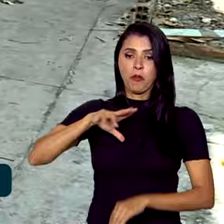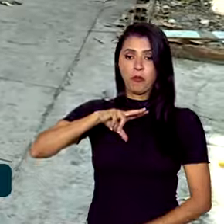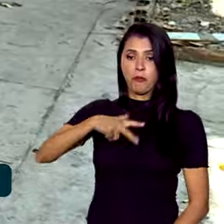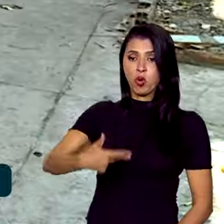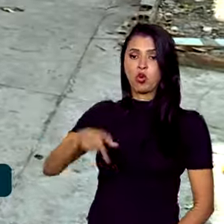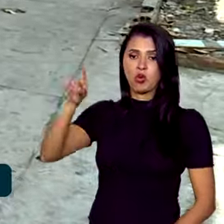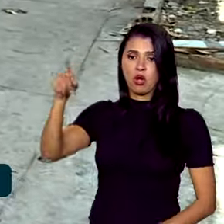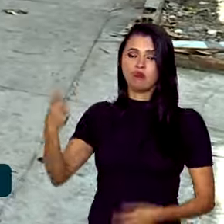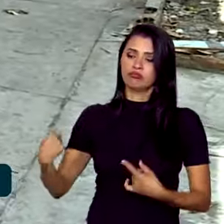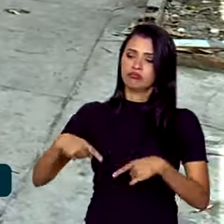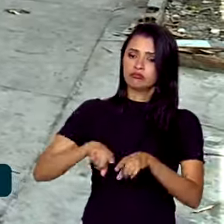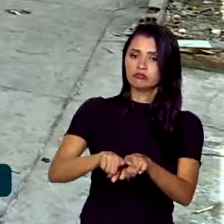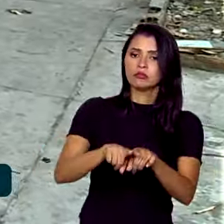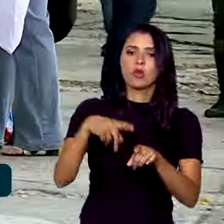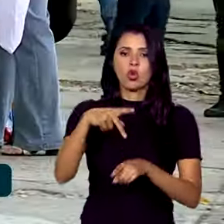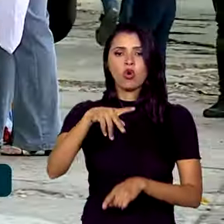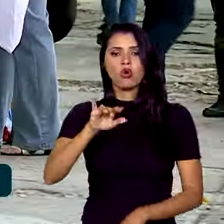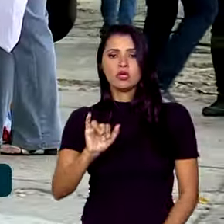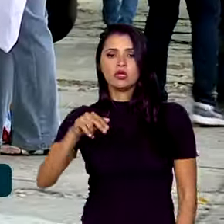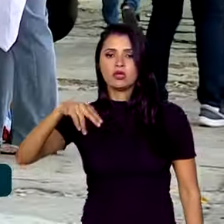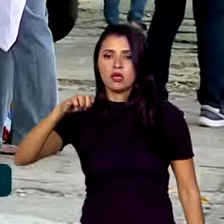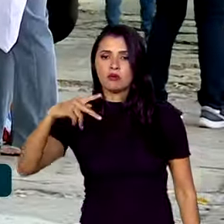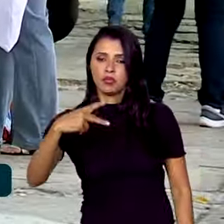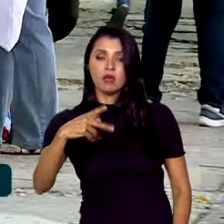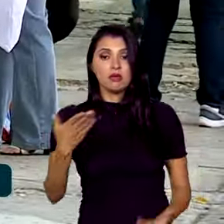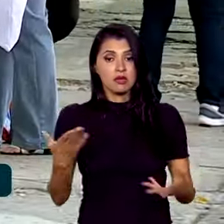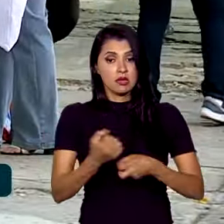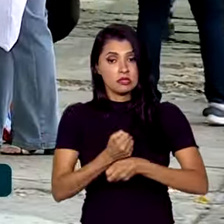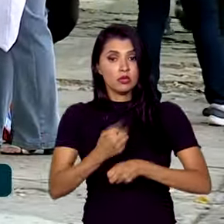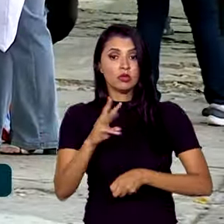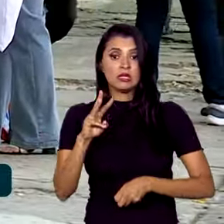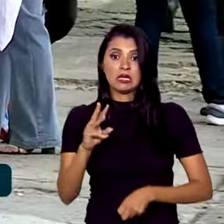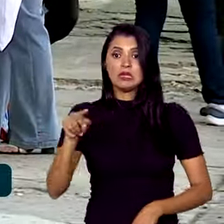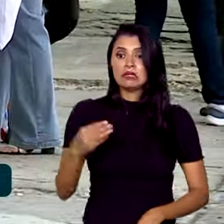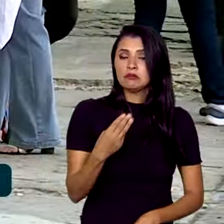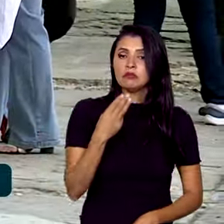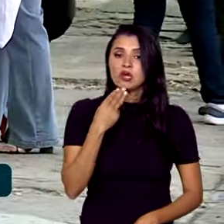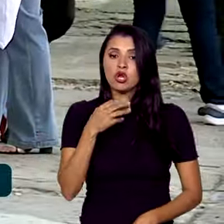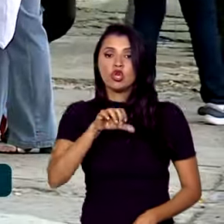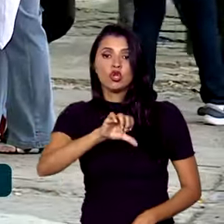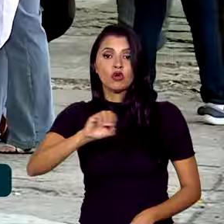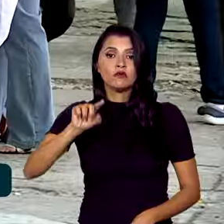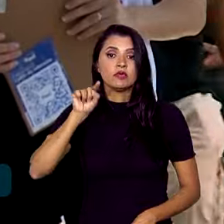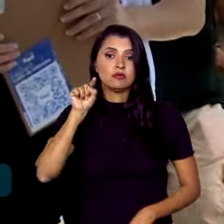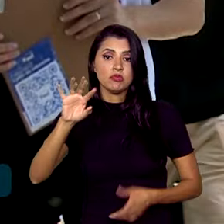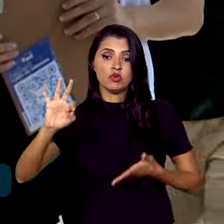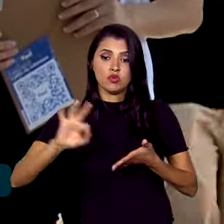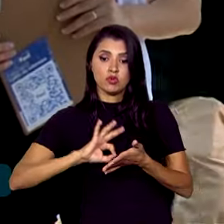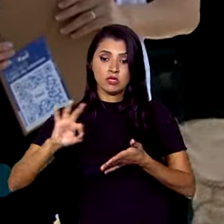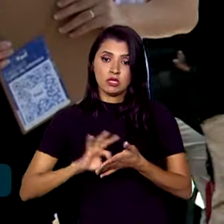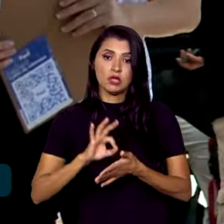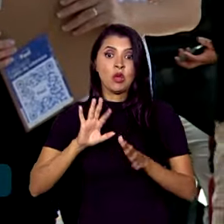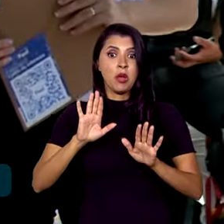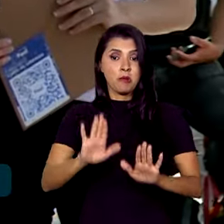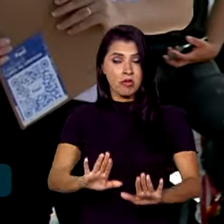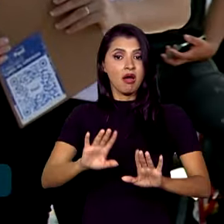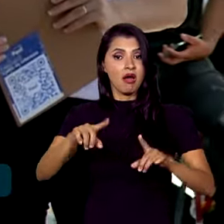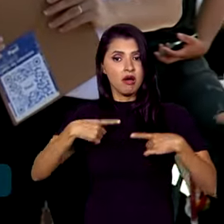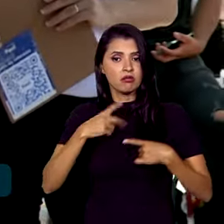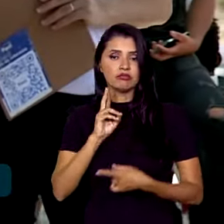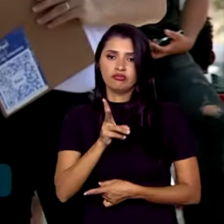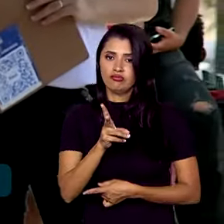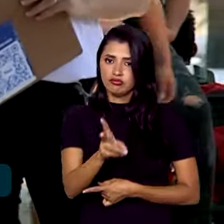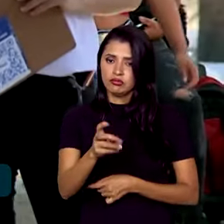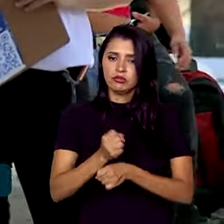que têm convênio com o INEP. Este ano foram 3 milhões e 900 mil inscritos, mas o desafio continua